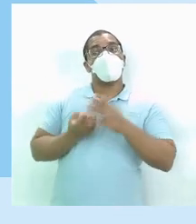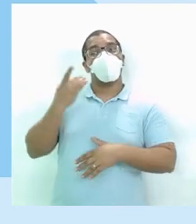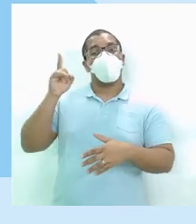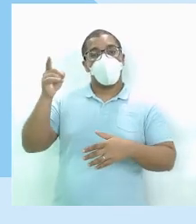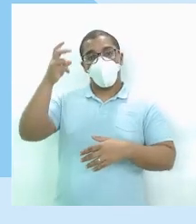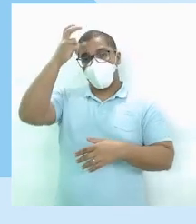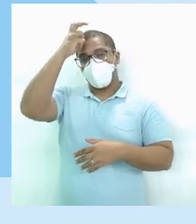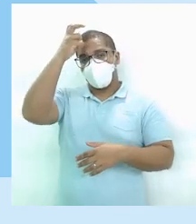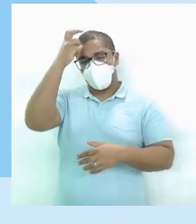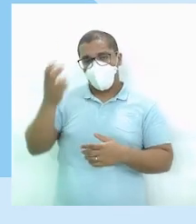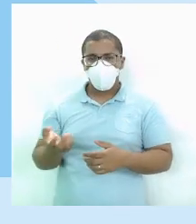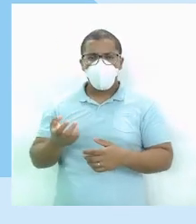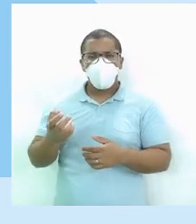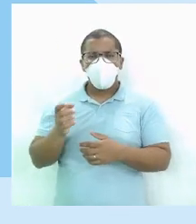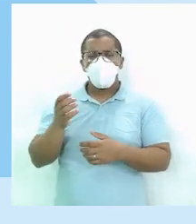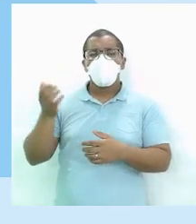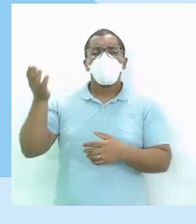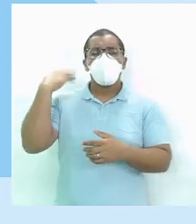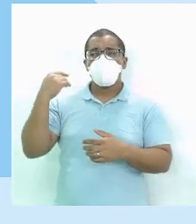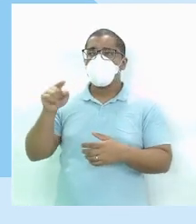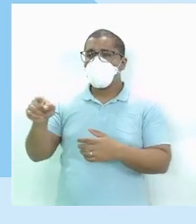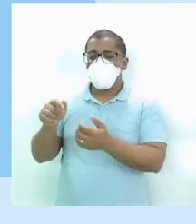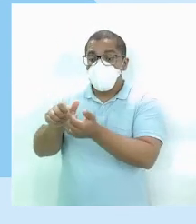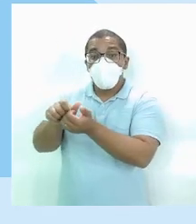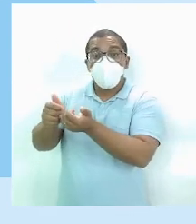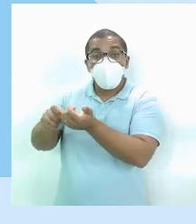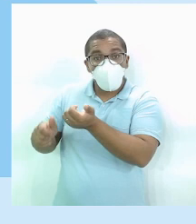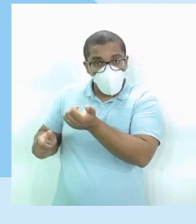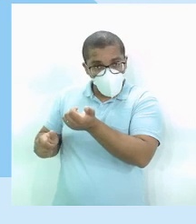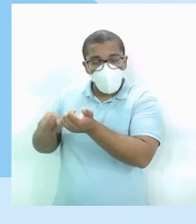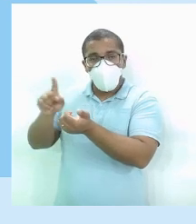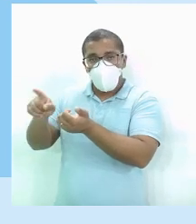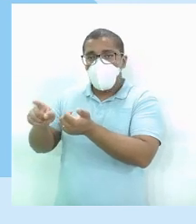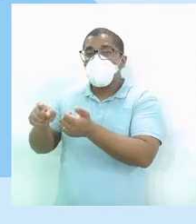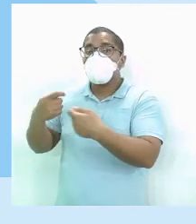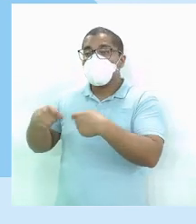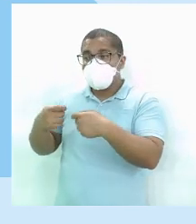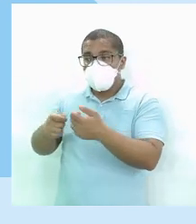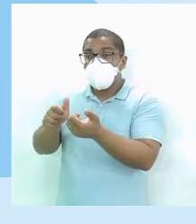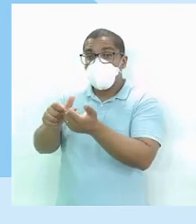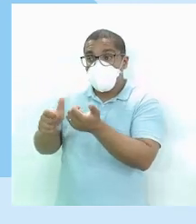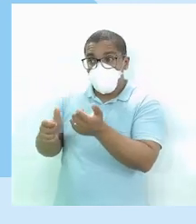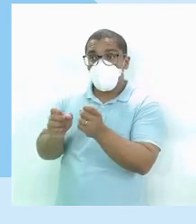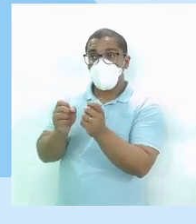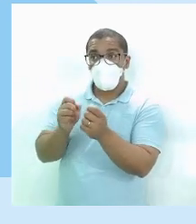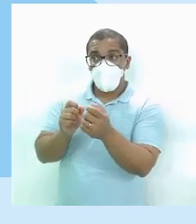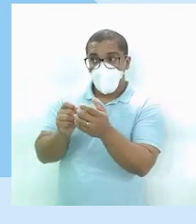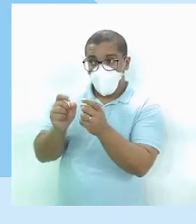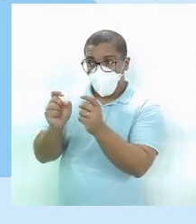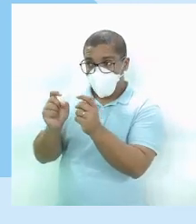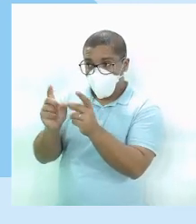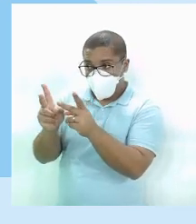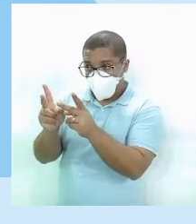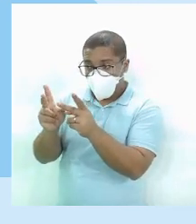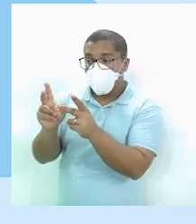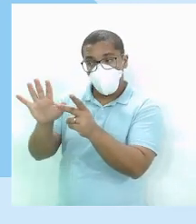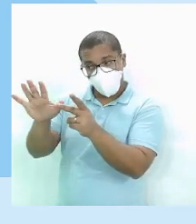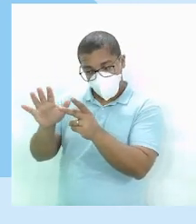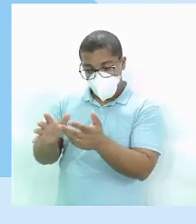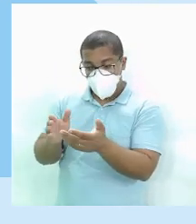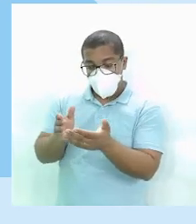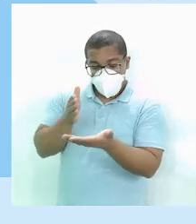quem plantava milho Tinha que pegar uma parte do milho e dar ao faraó como